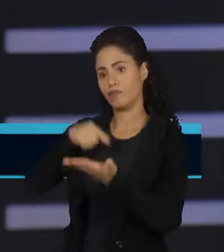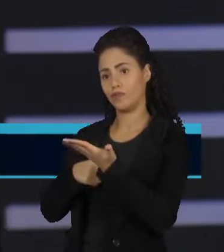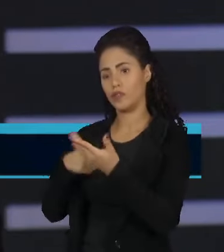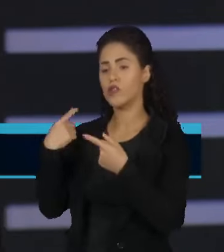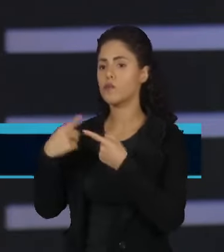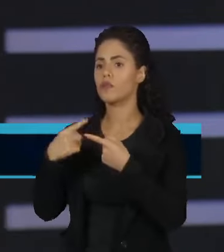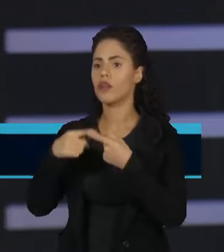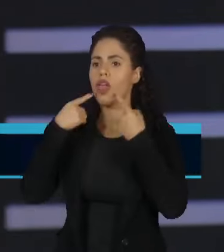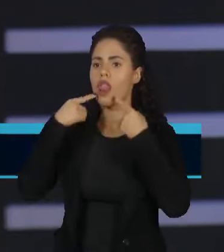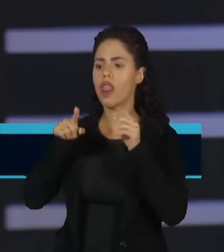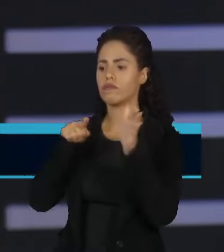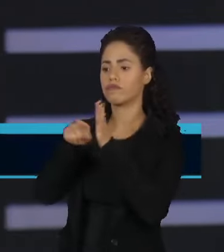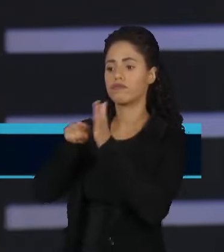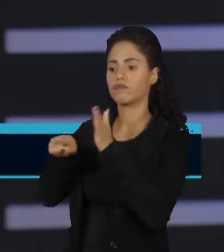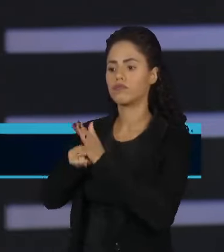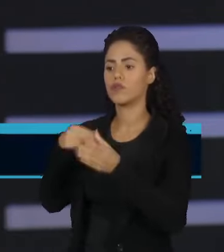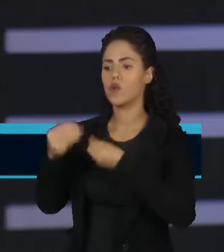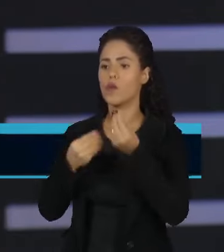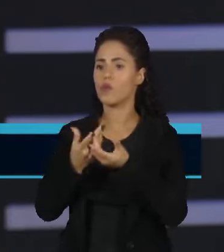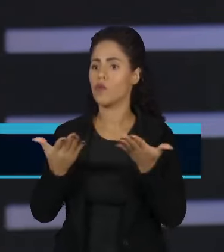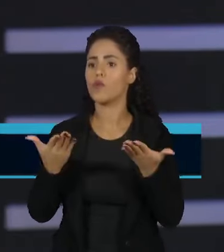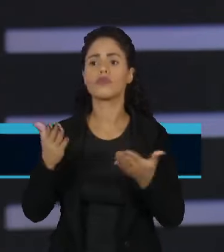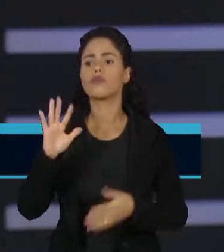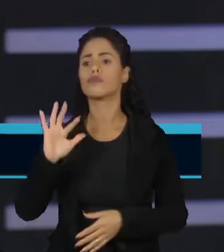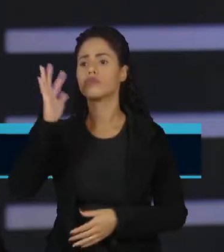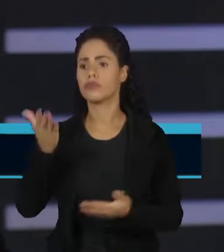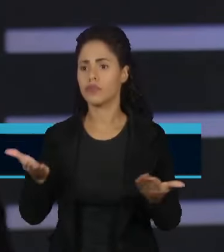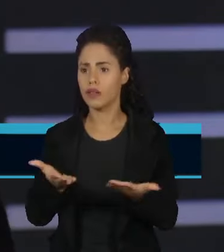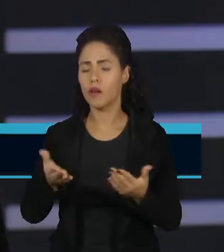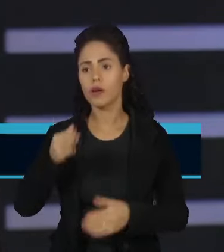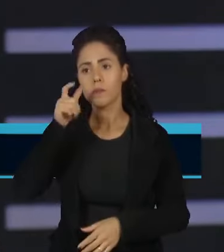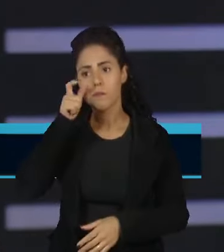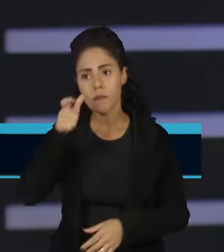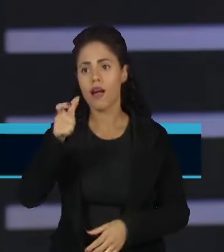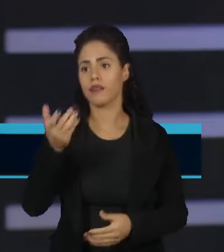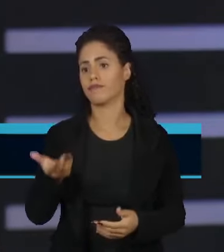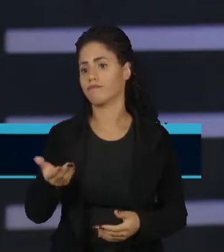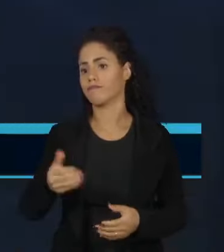questiona também não o faz de forma isenta. Existem muitos interesses contrapostos. interesses contrapostos. Obrigado.